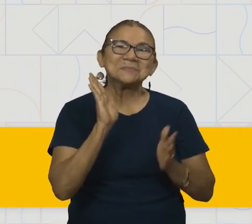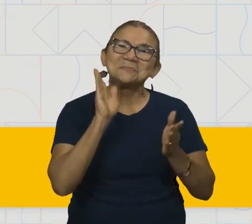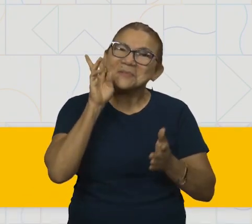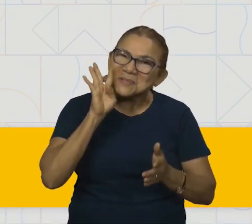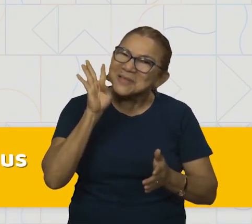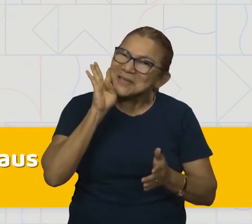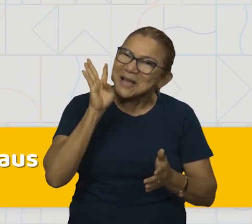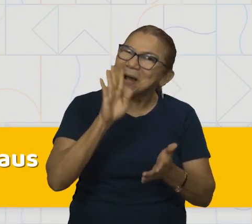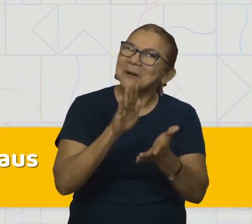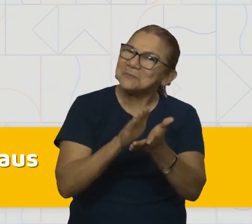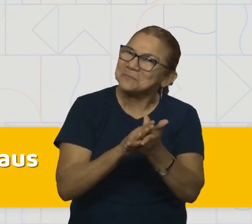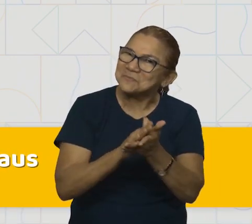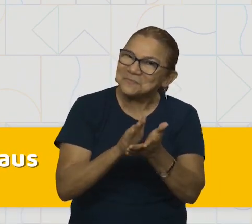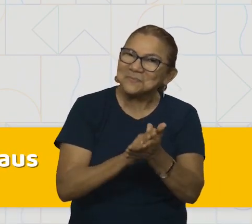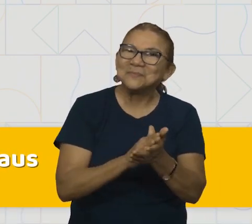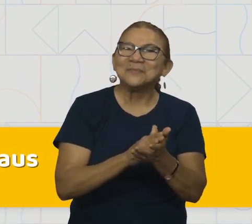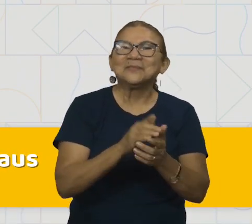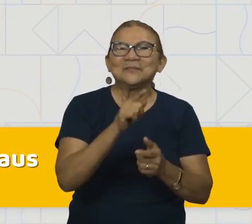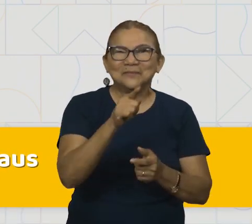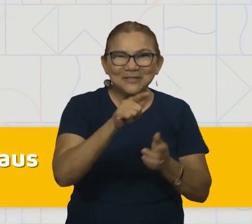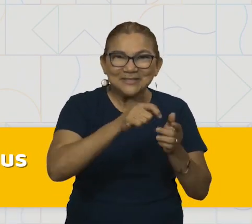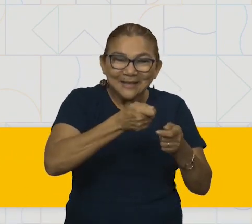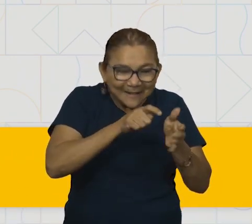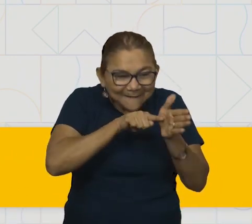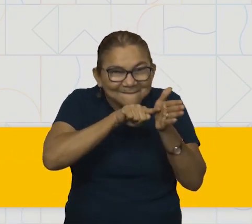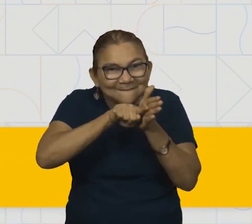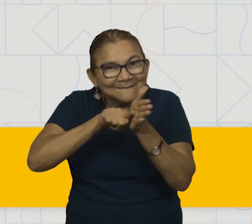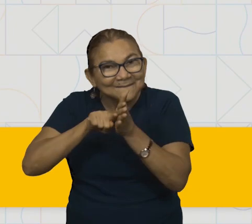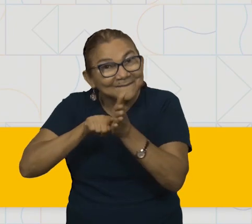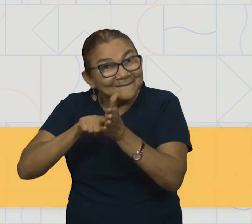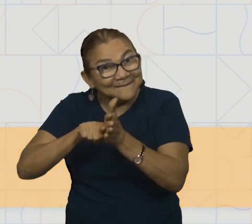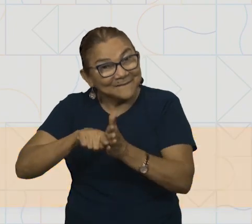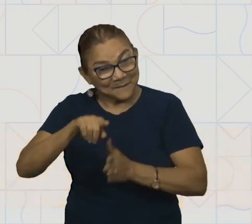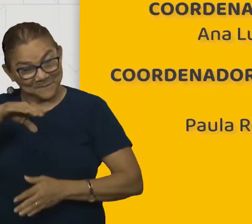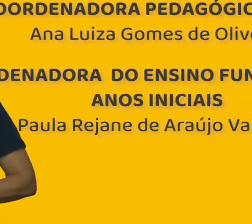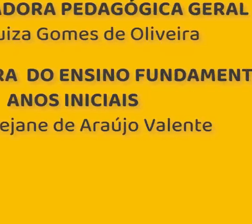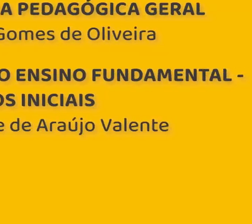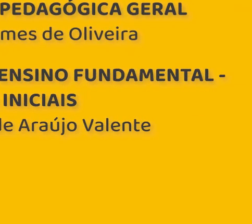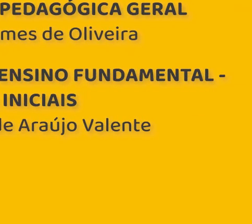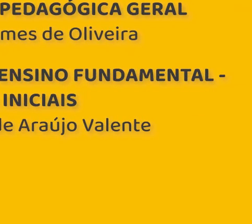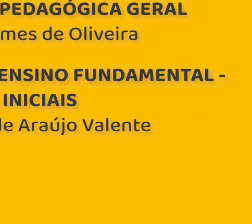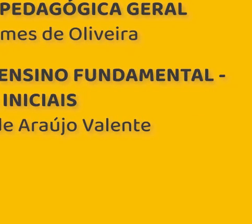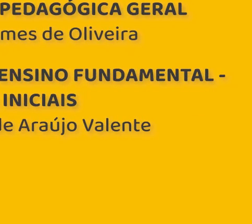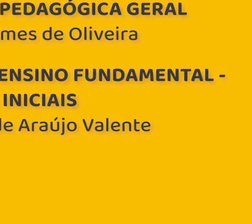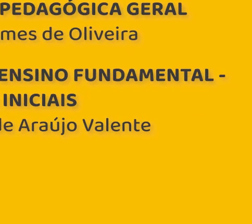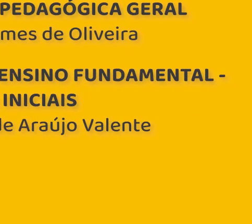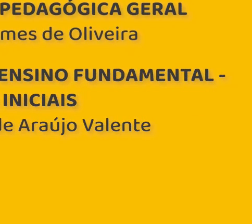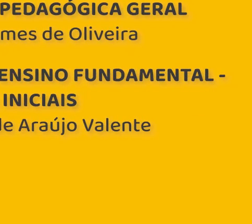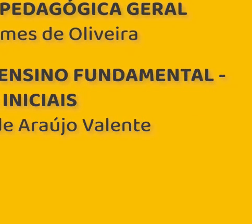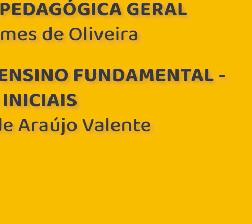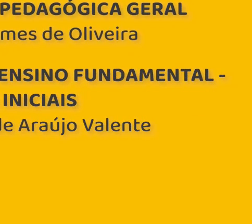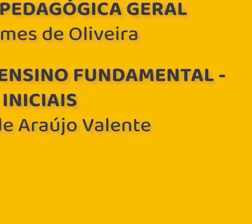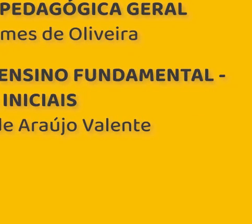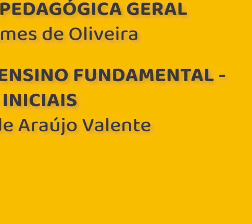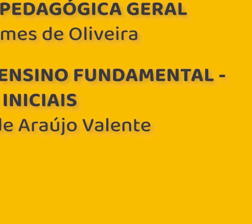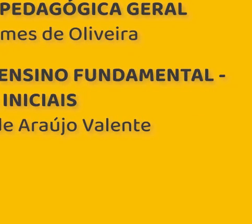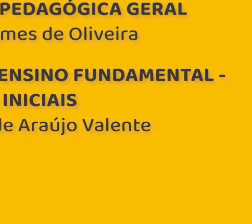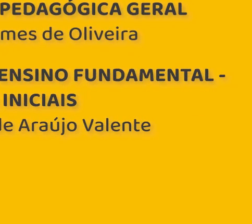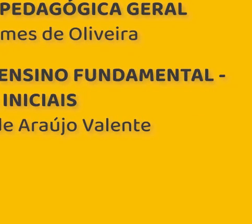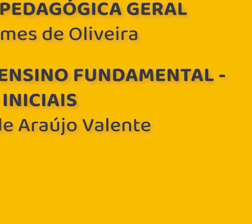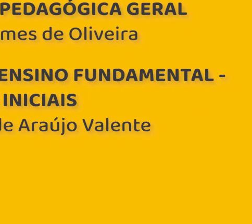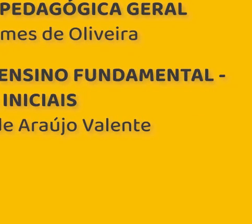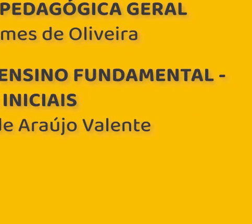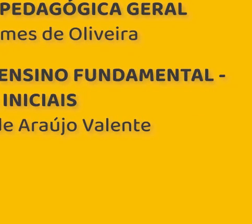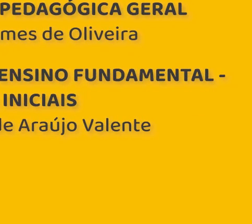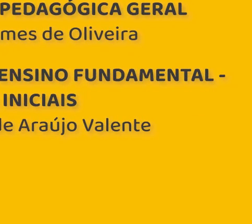verdadeiros detetives da língua portuguesa. E me ajudaram a fazer o picolé de limão. Agora,